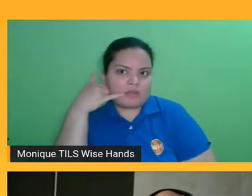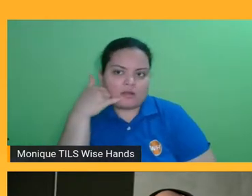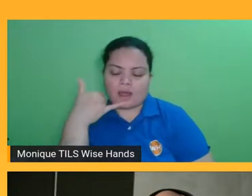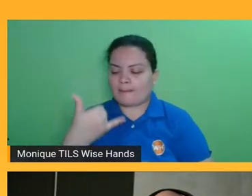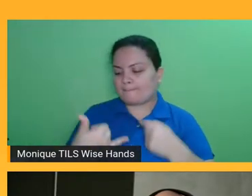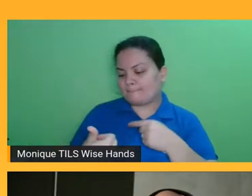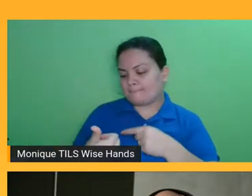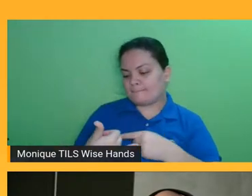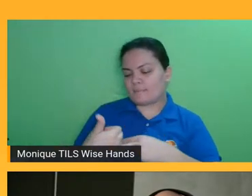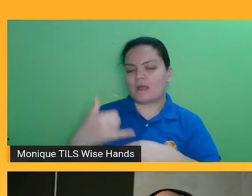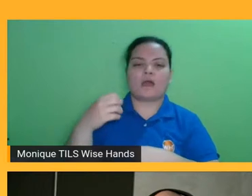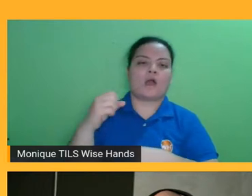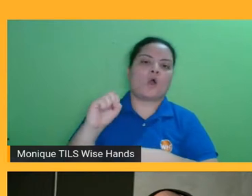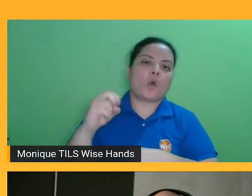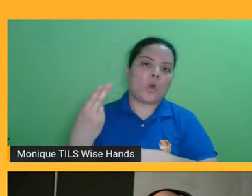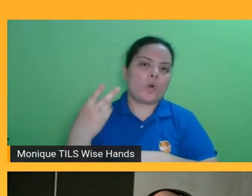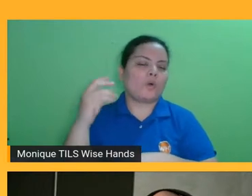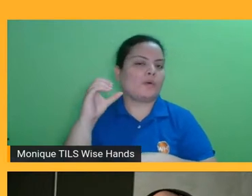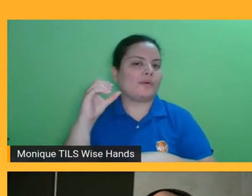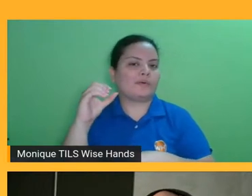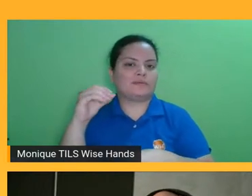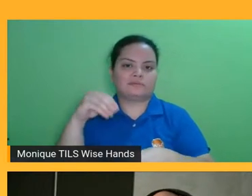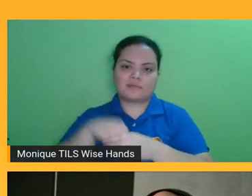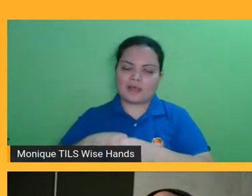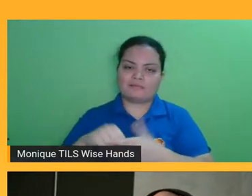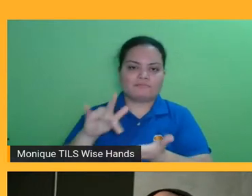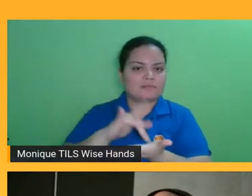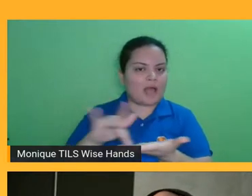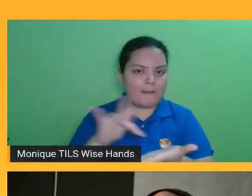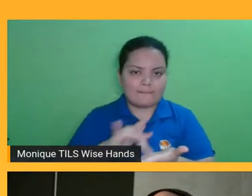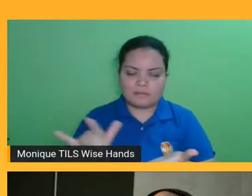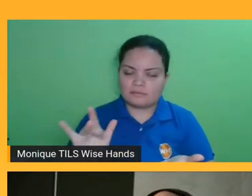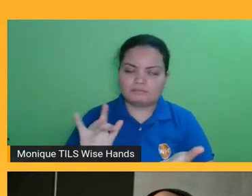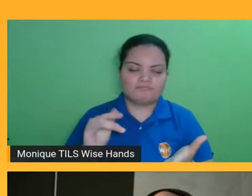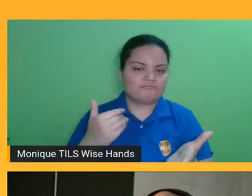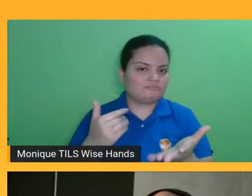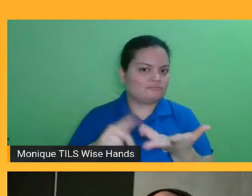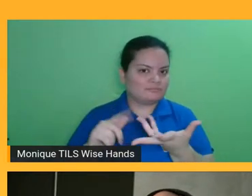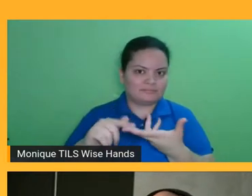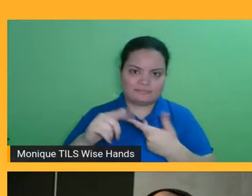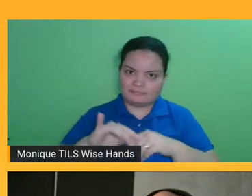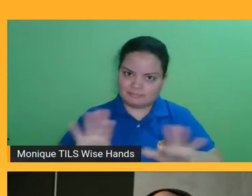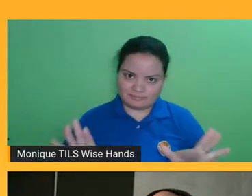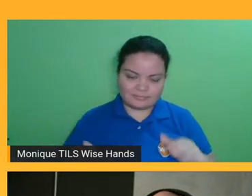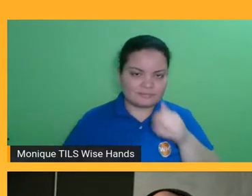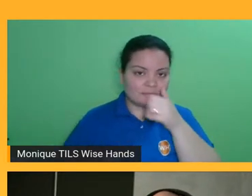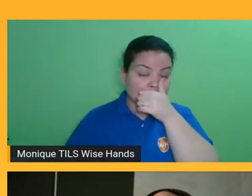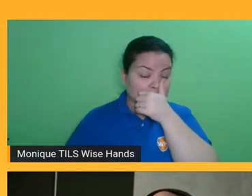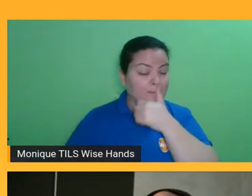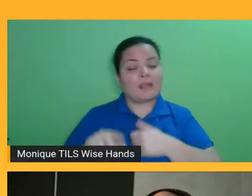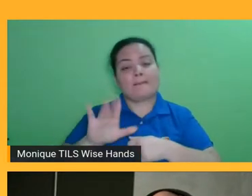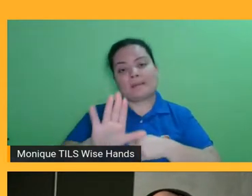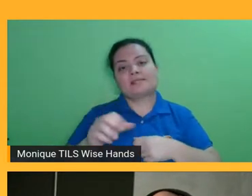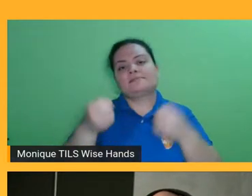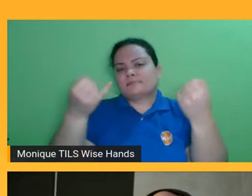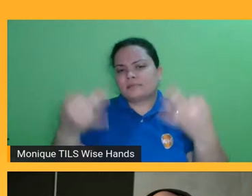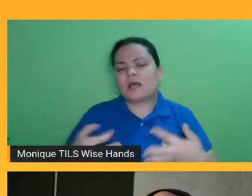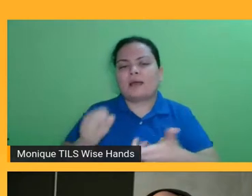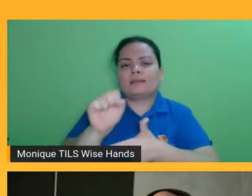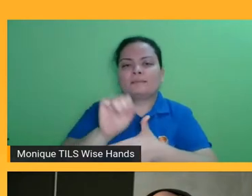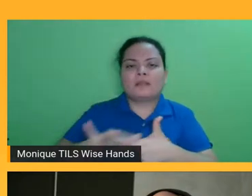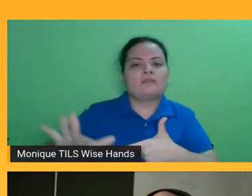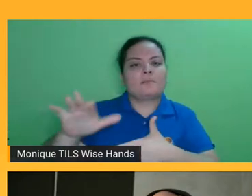leitura, mas migrou bastante. E as plataformas, elas não são concorrentes, elas são complementares.